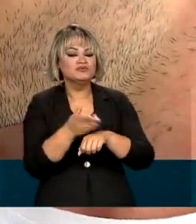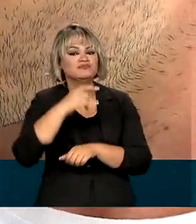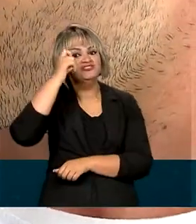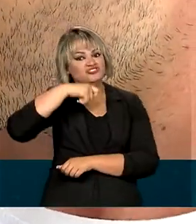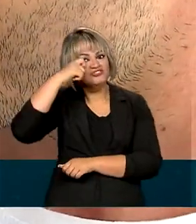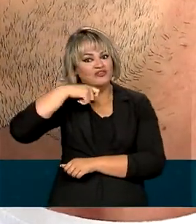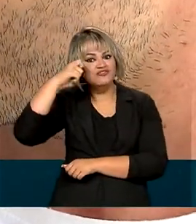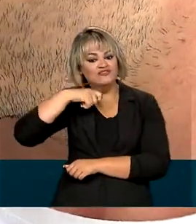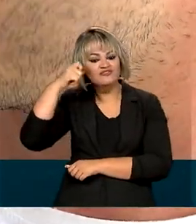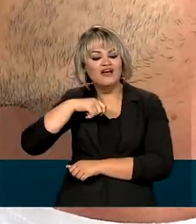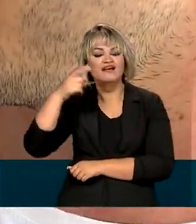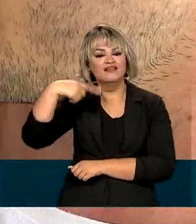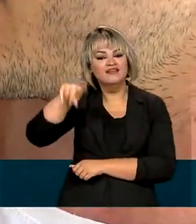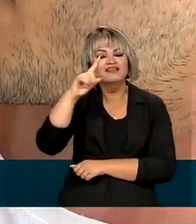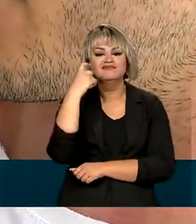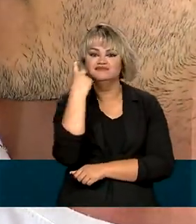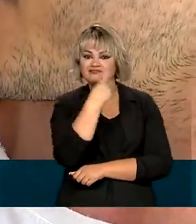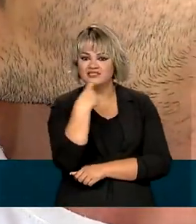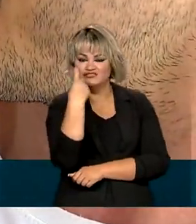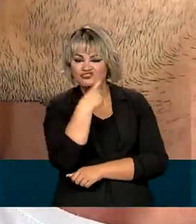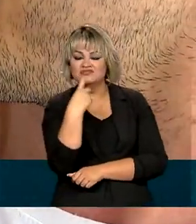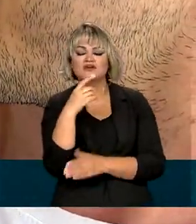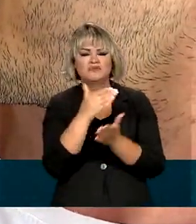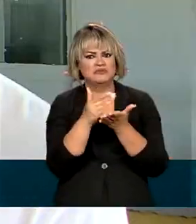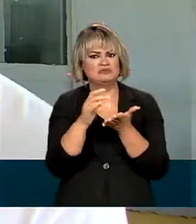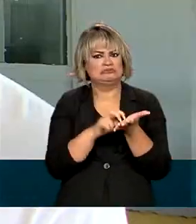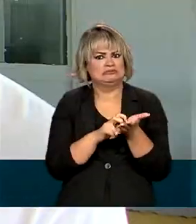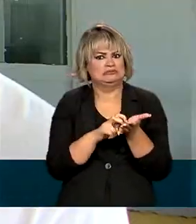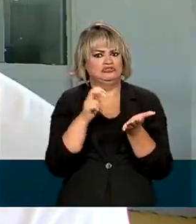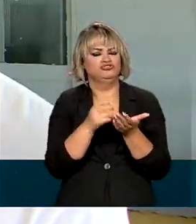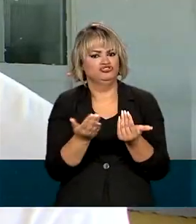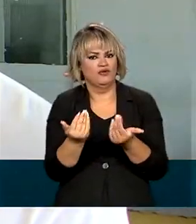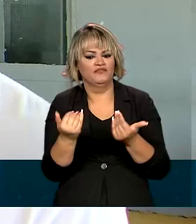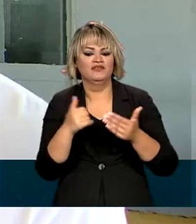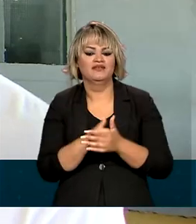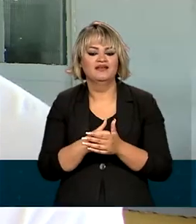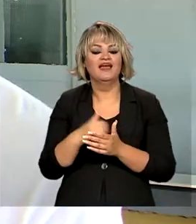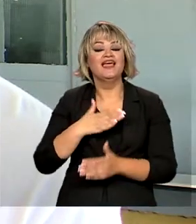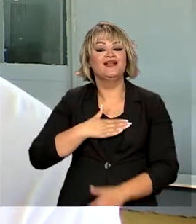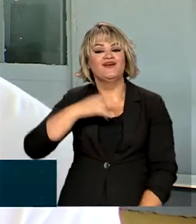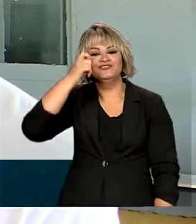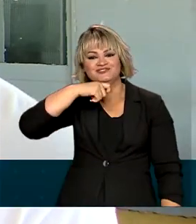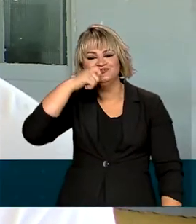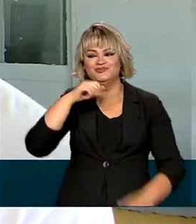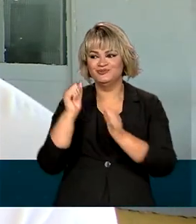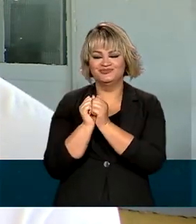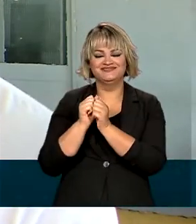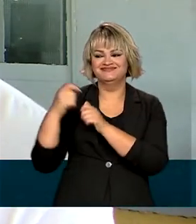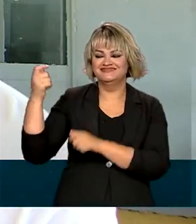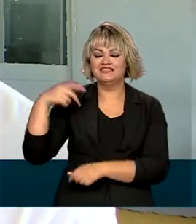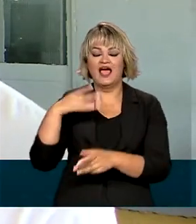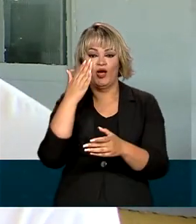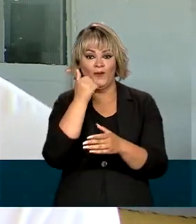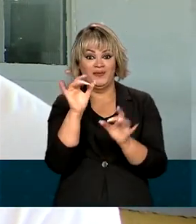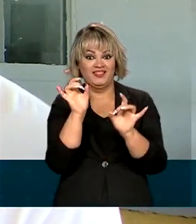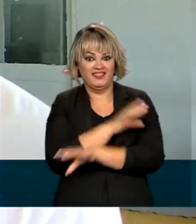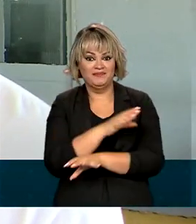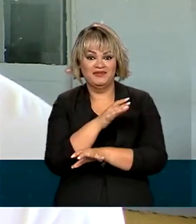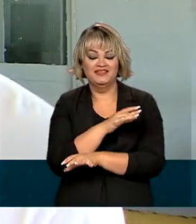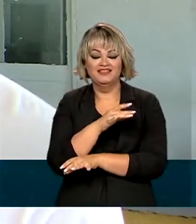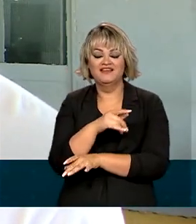escovar e as visitas ao dentista começaram cedo. Ele gosta de escovar muito dente comigo, então, sempre depois da refeição,